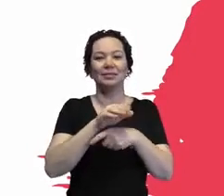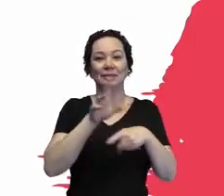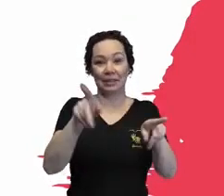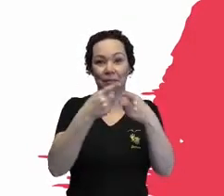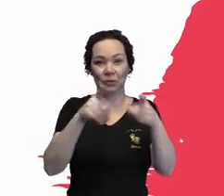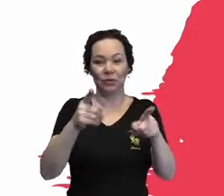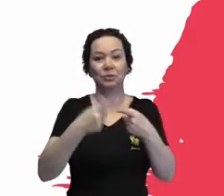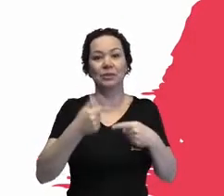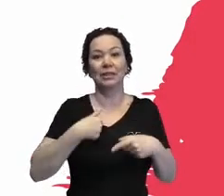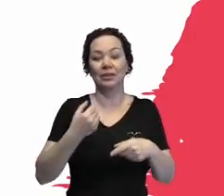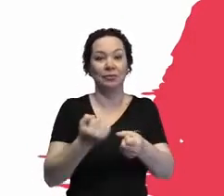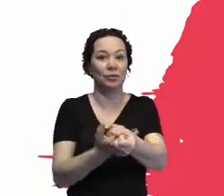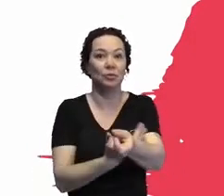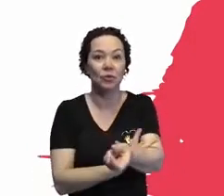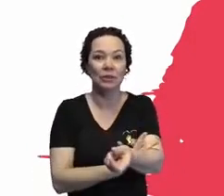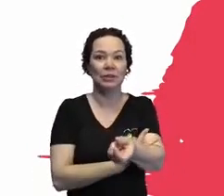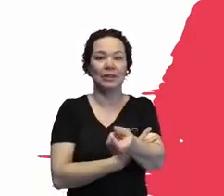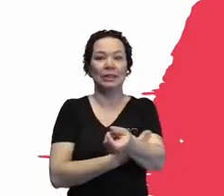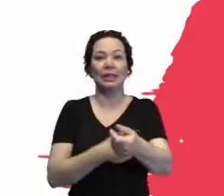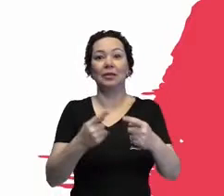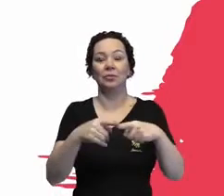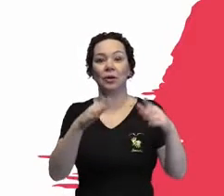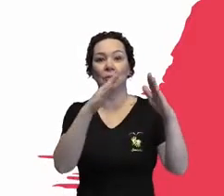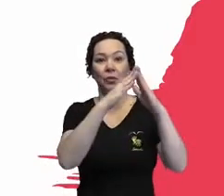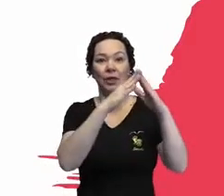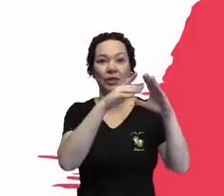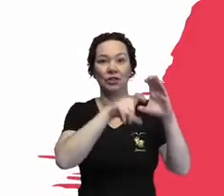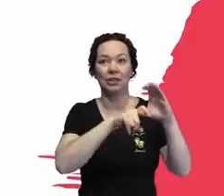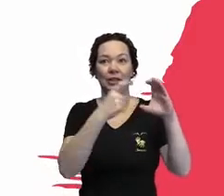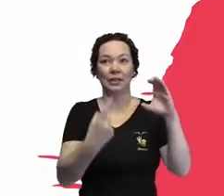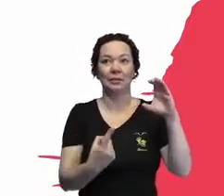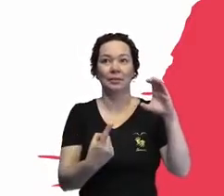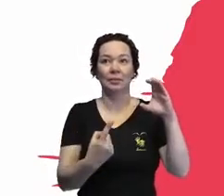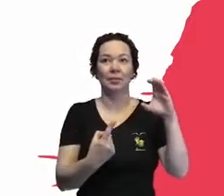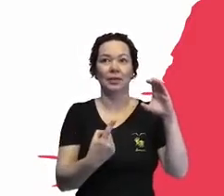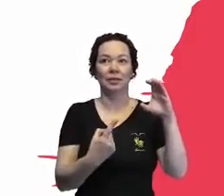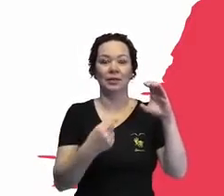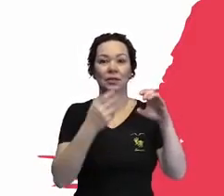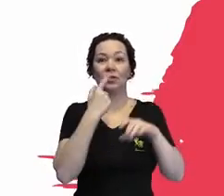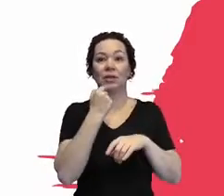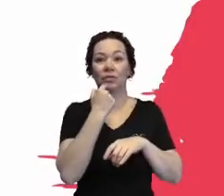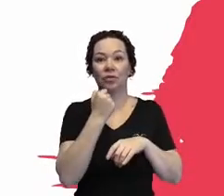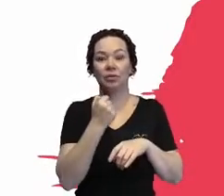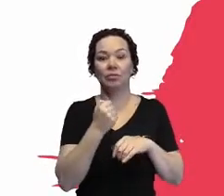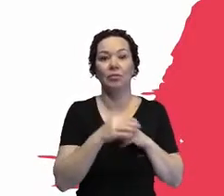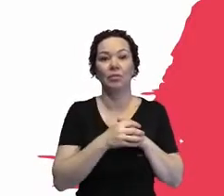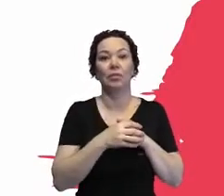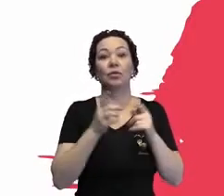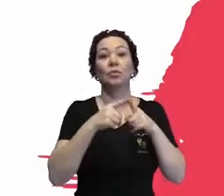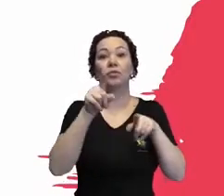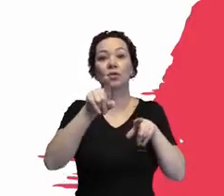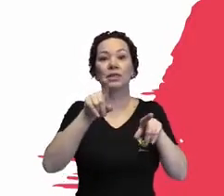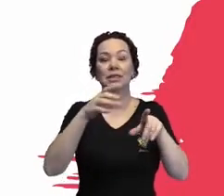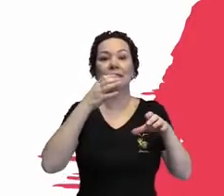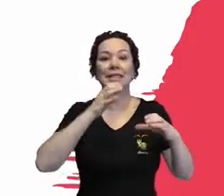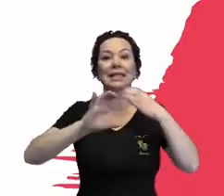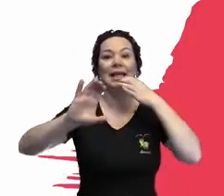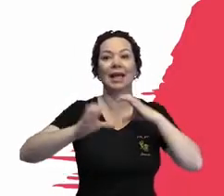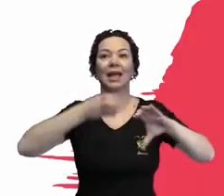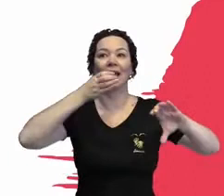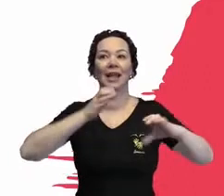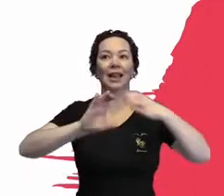falam, eu fico até emocionada, né, o Moradia Independente, nesse slide, tá escrito em vermelho, e vocês cantaram a questão